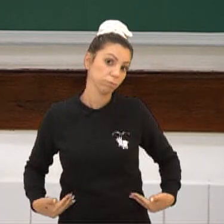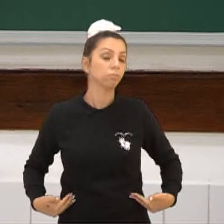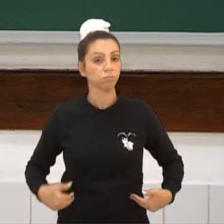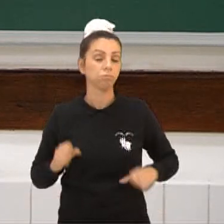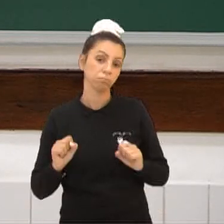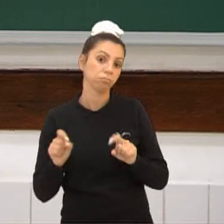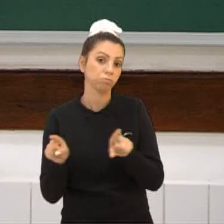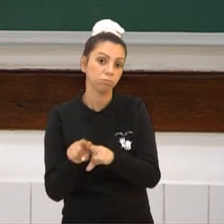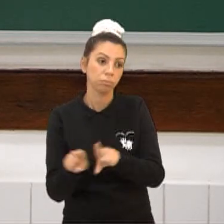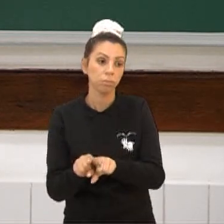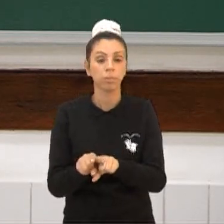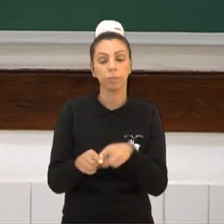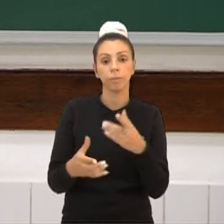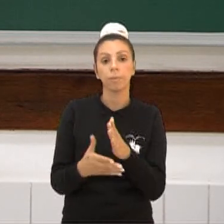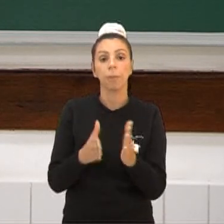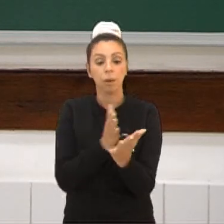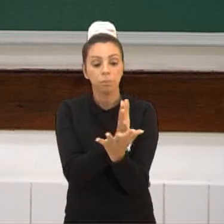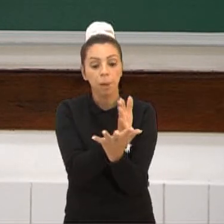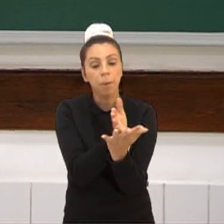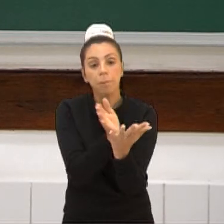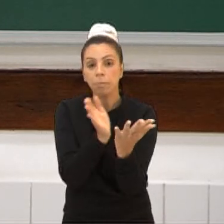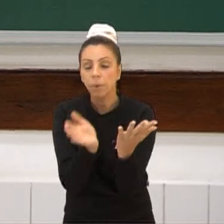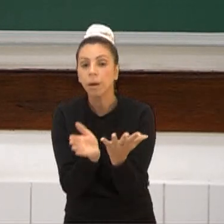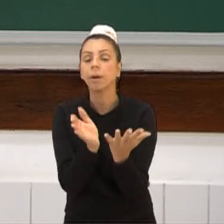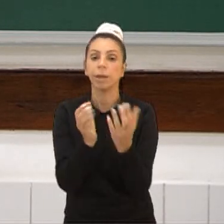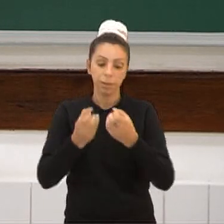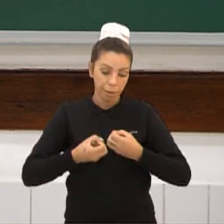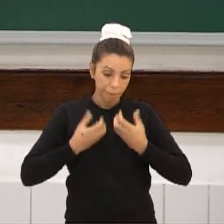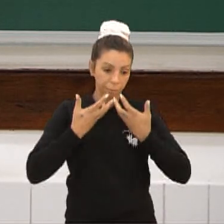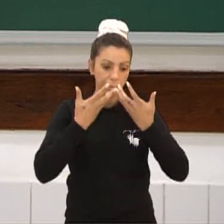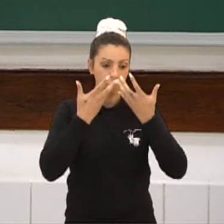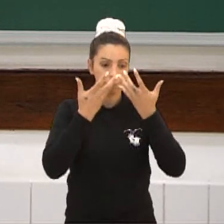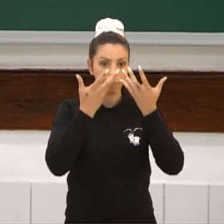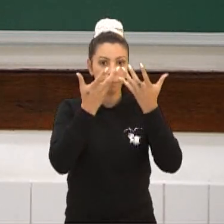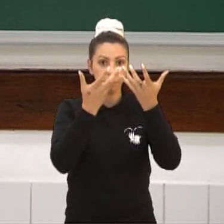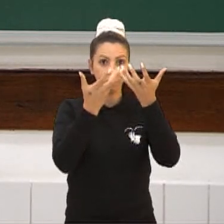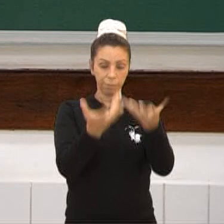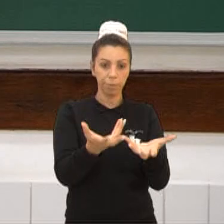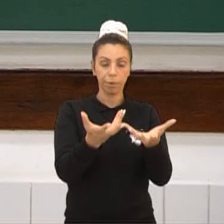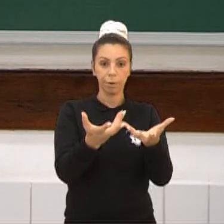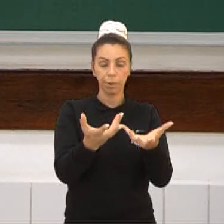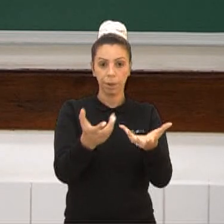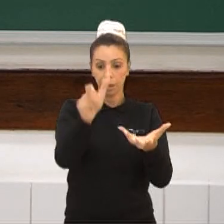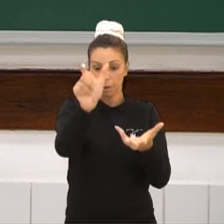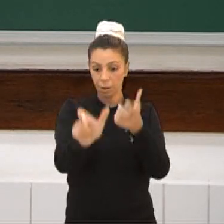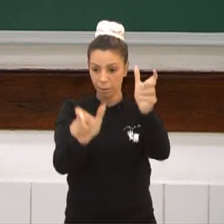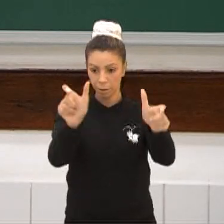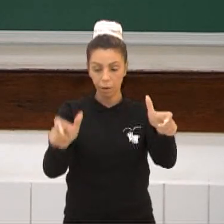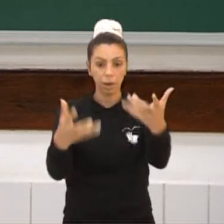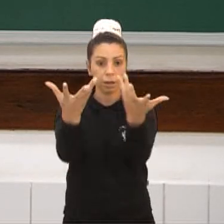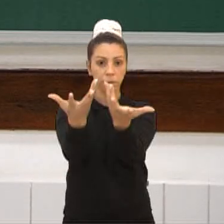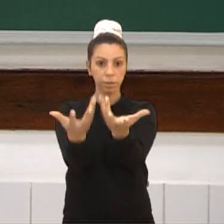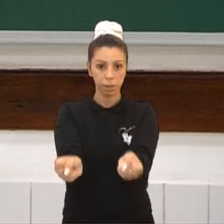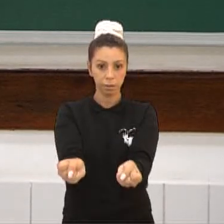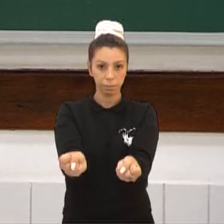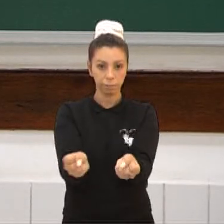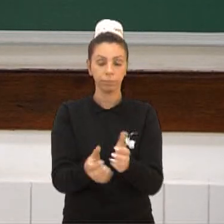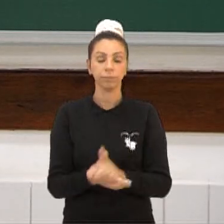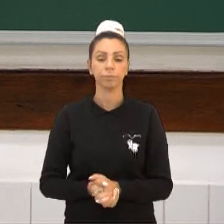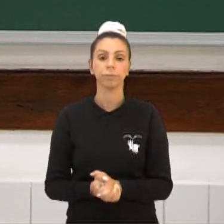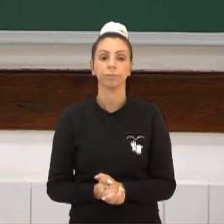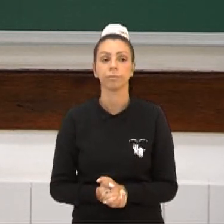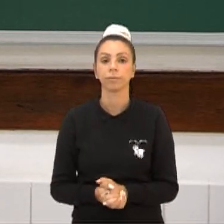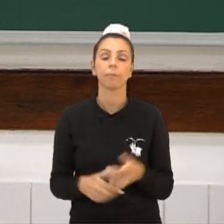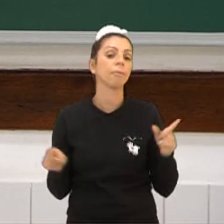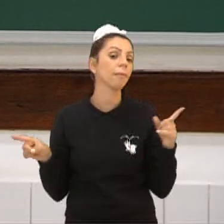corporal. Então, desses meios é que essa mensagem sai desse emissor e vai para um receptor. E